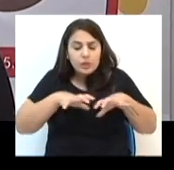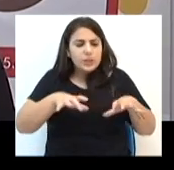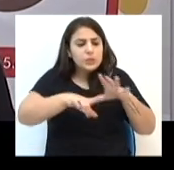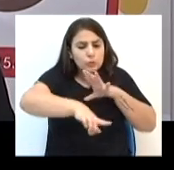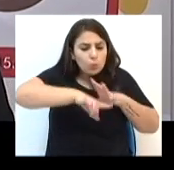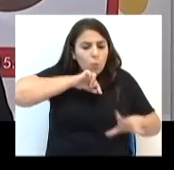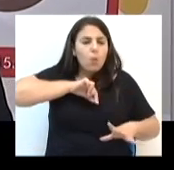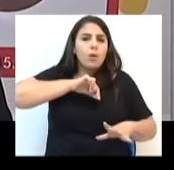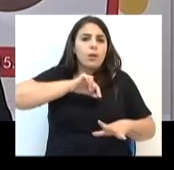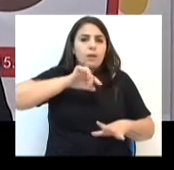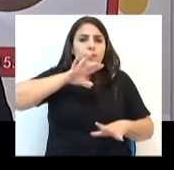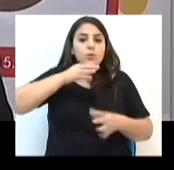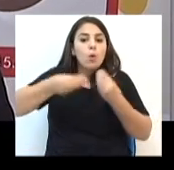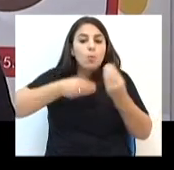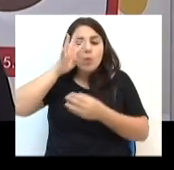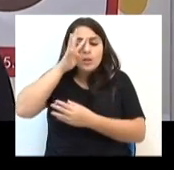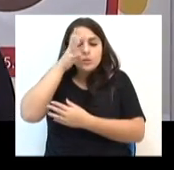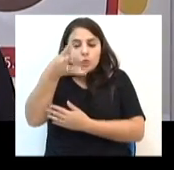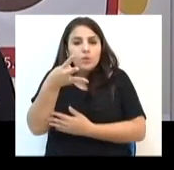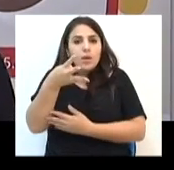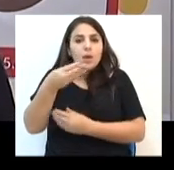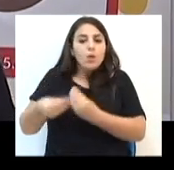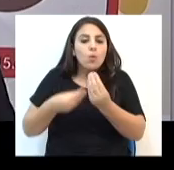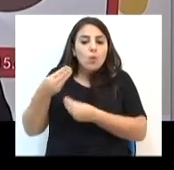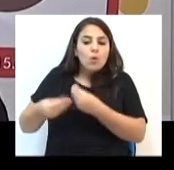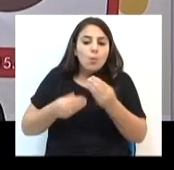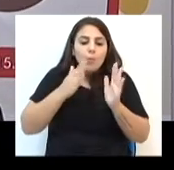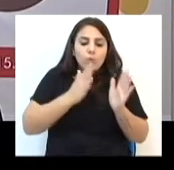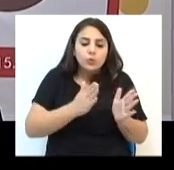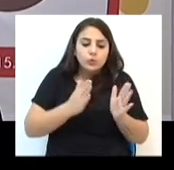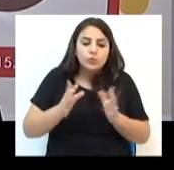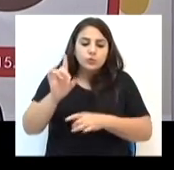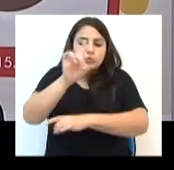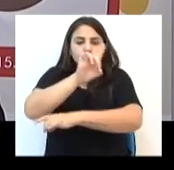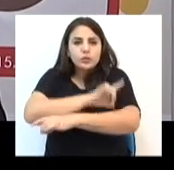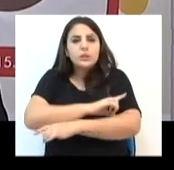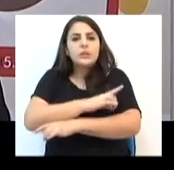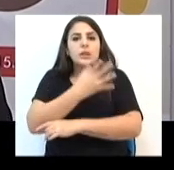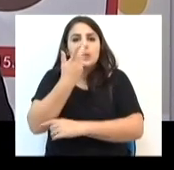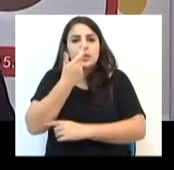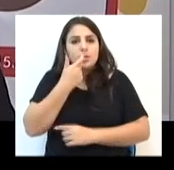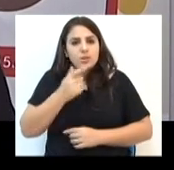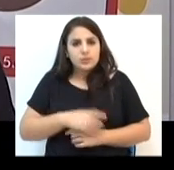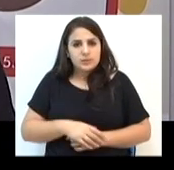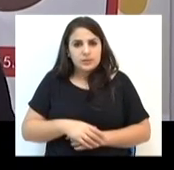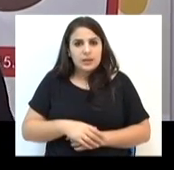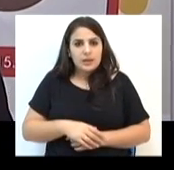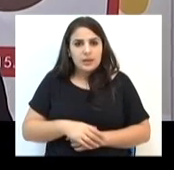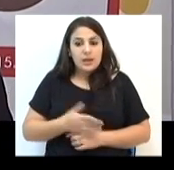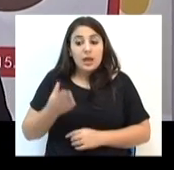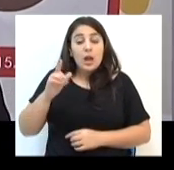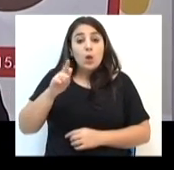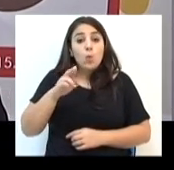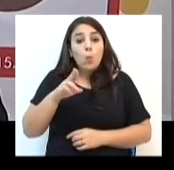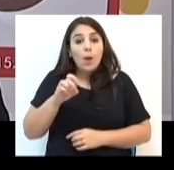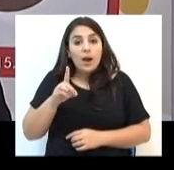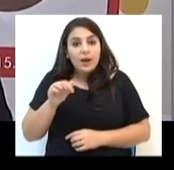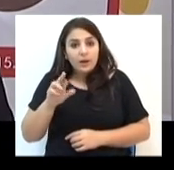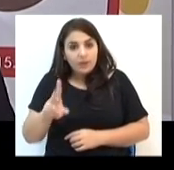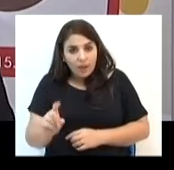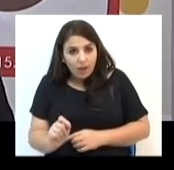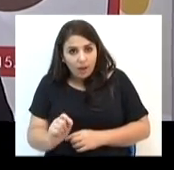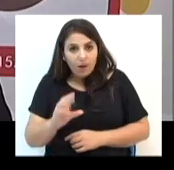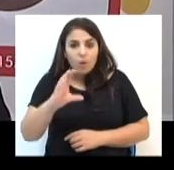responsabilidades, como orientar a rotina e a educação do filho, não necessariamente alternar domicílios.